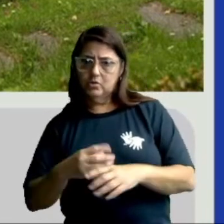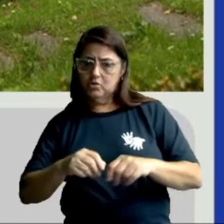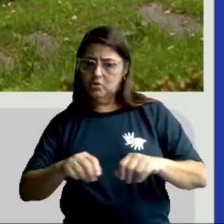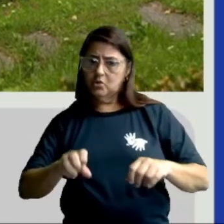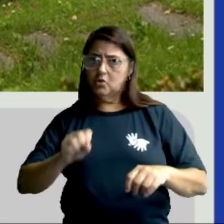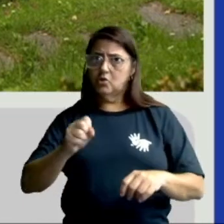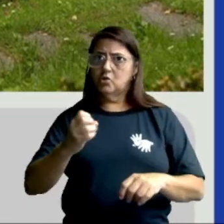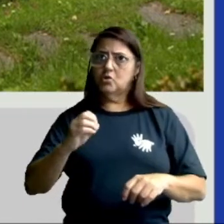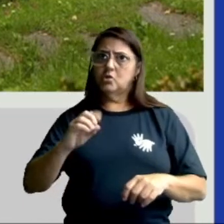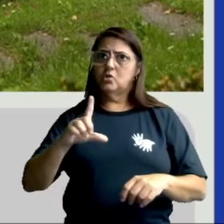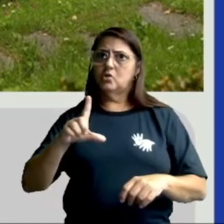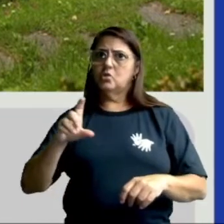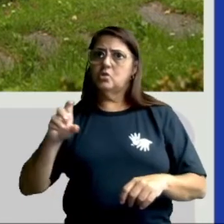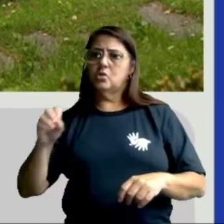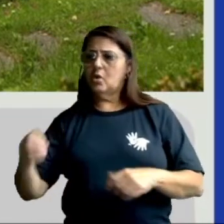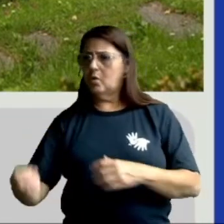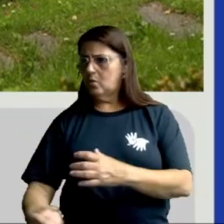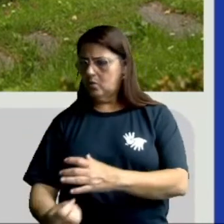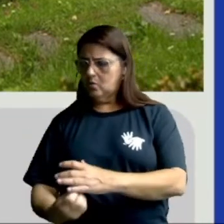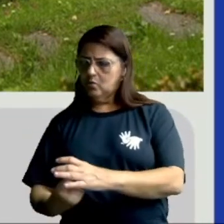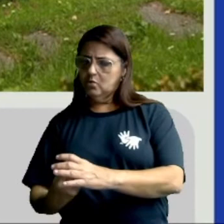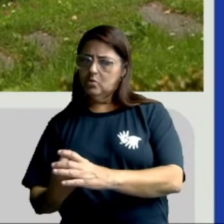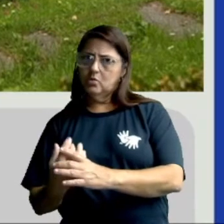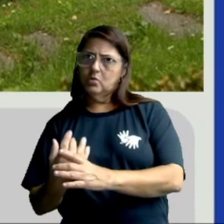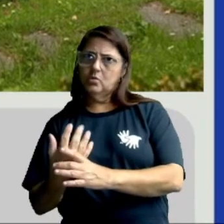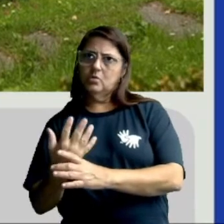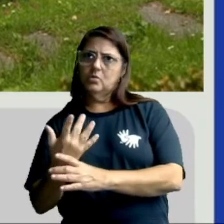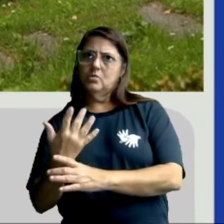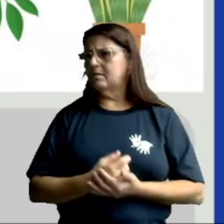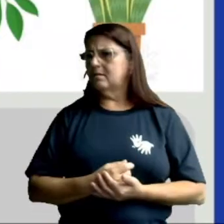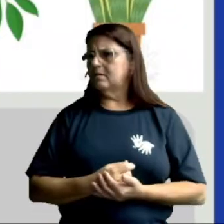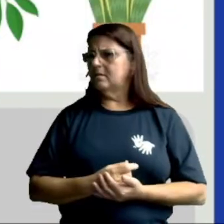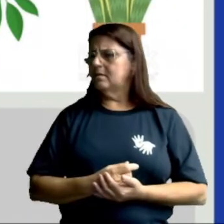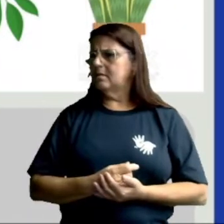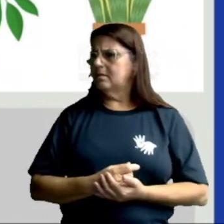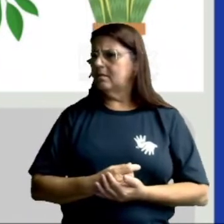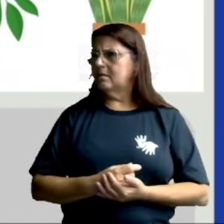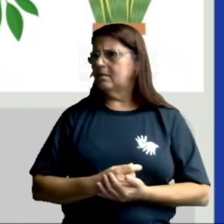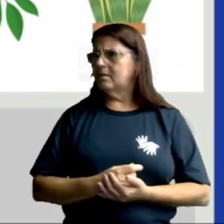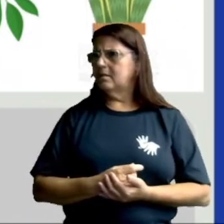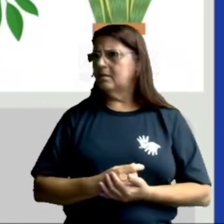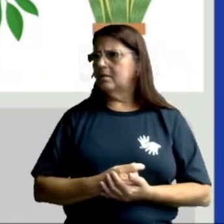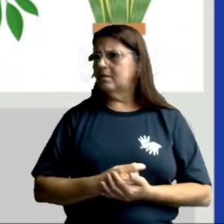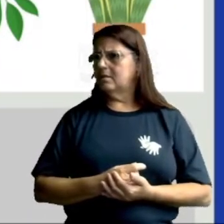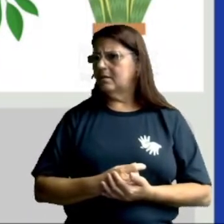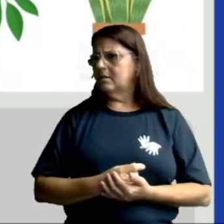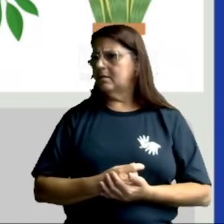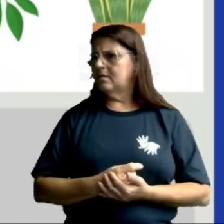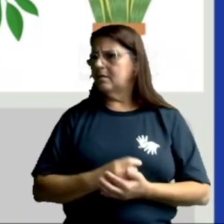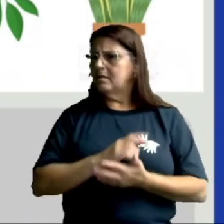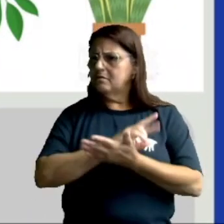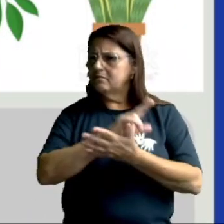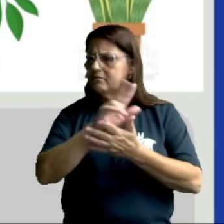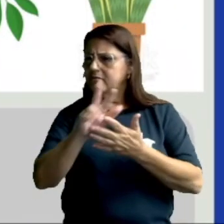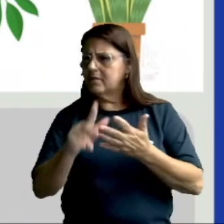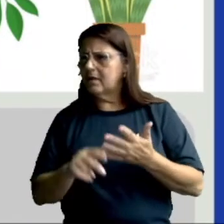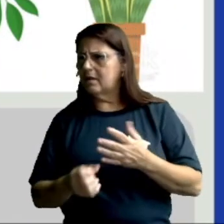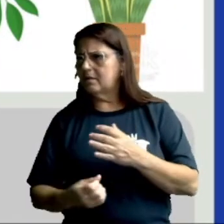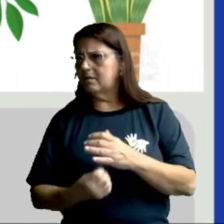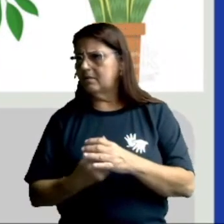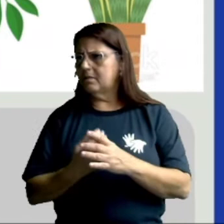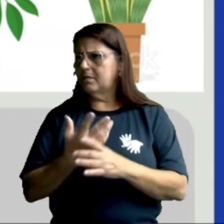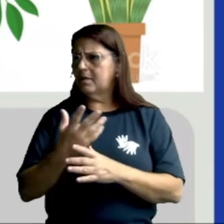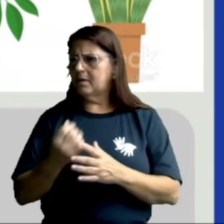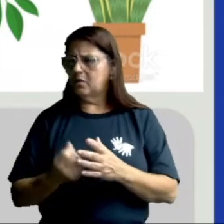Observem as plantas crescendo no solo. Existem diferentes tipos de plantas. Elas têm